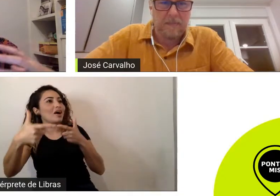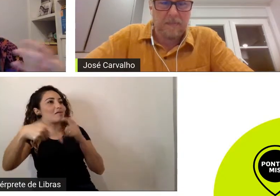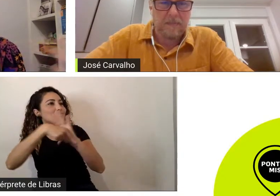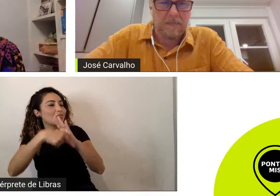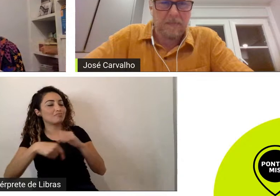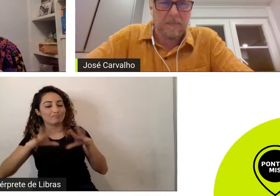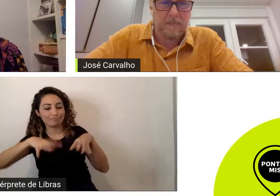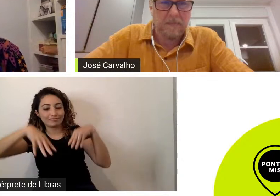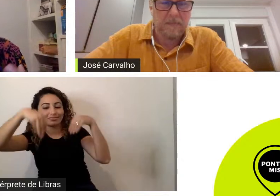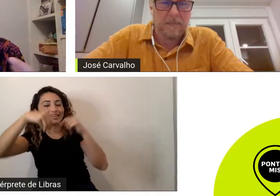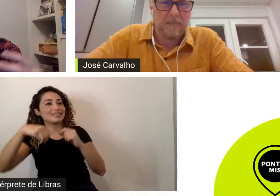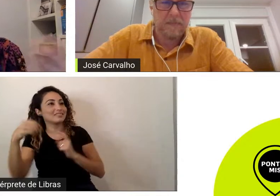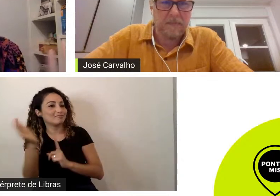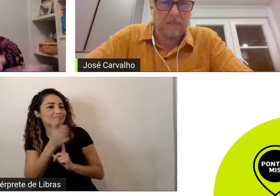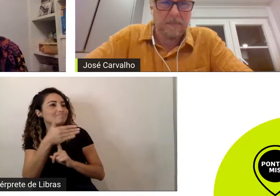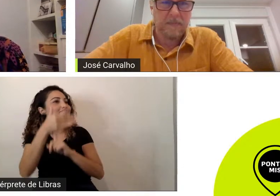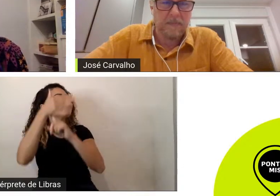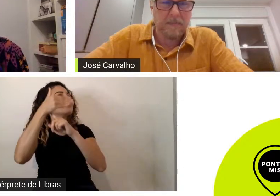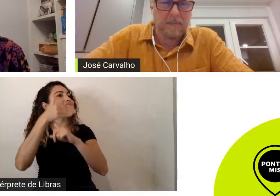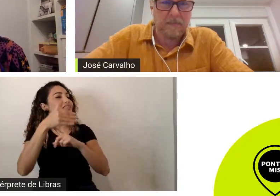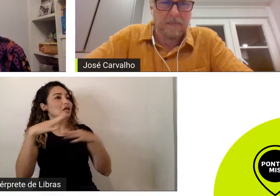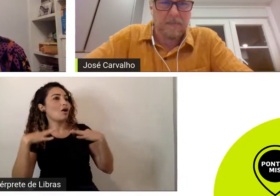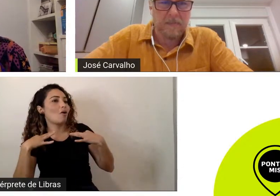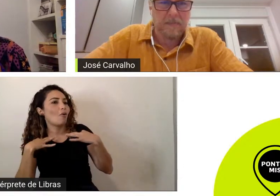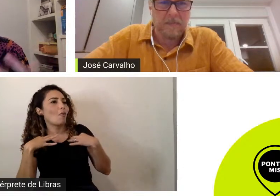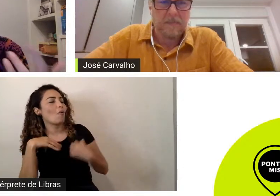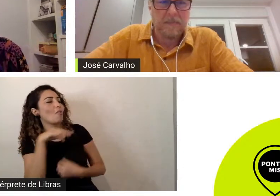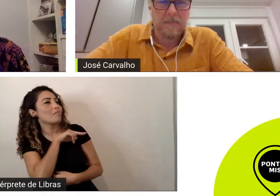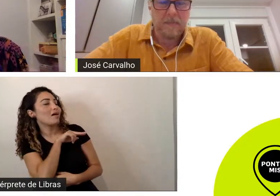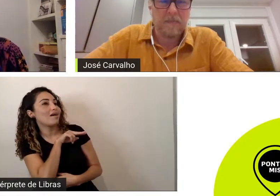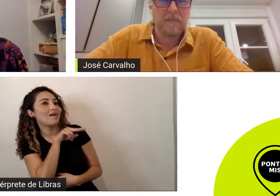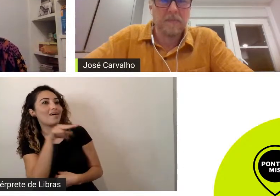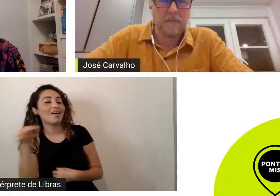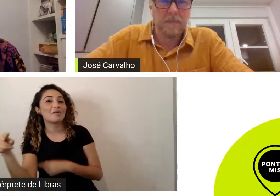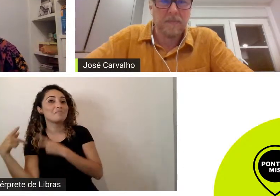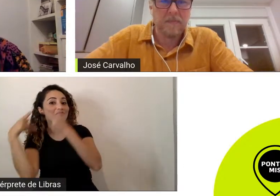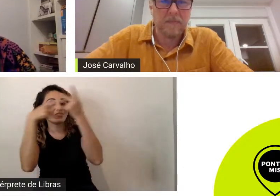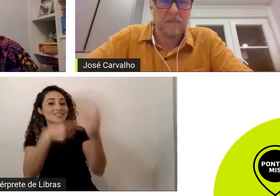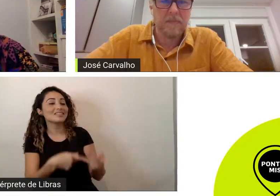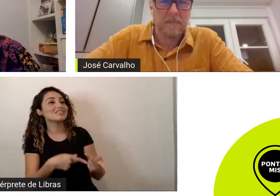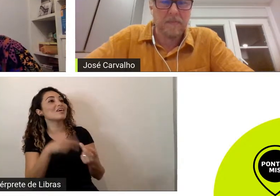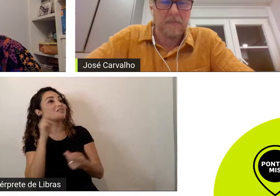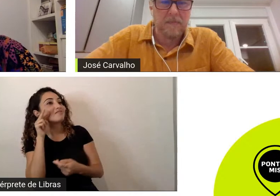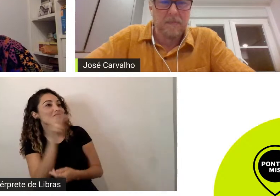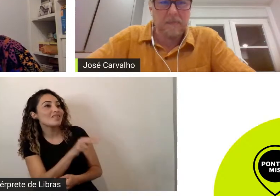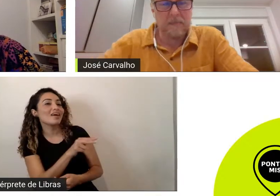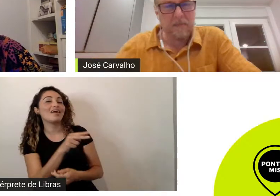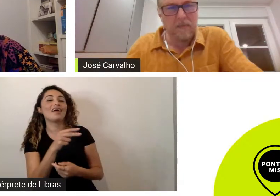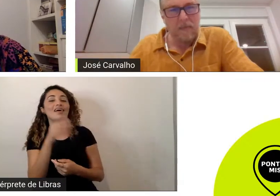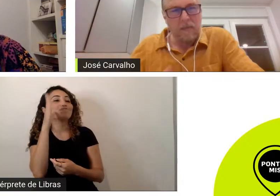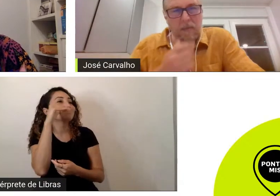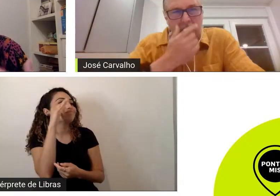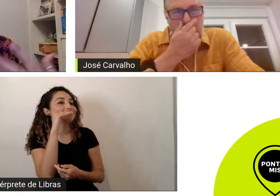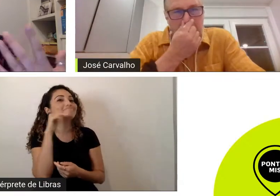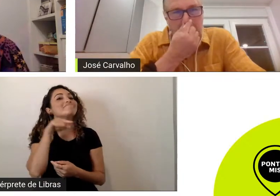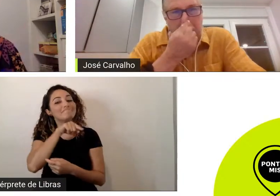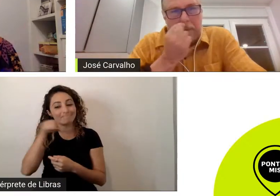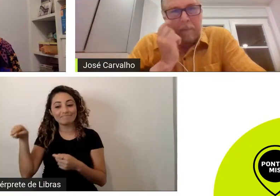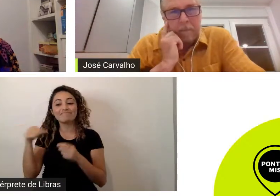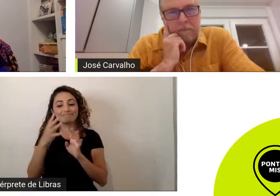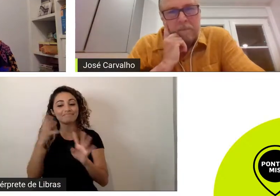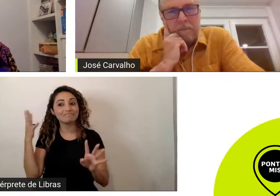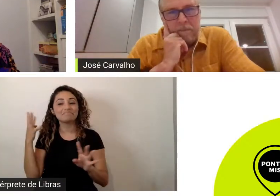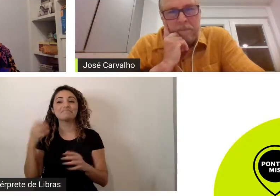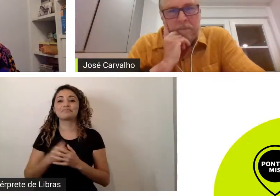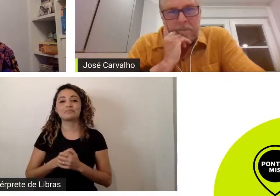pudesse fazer uma releitura daquele universo as pessoas queriam participar e falando um pouco também